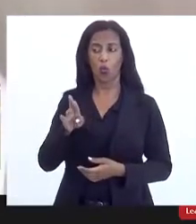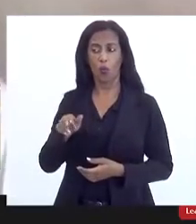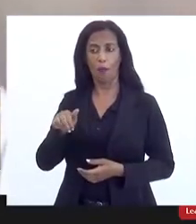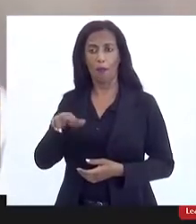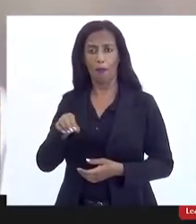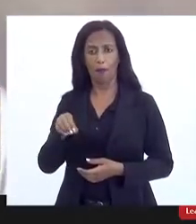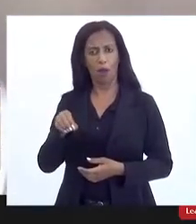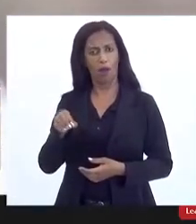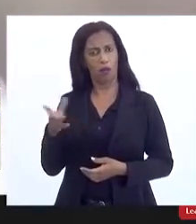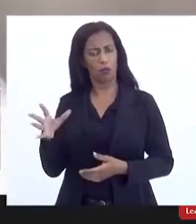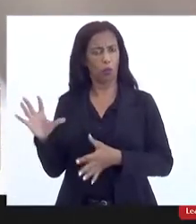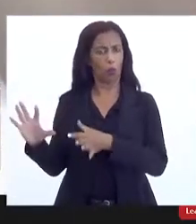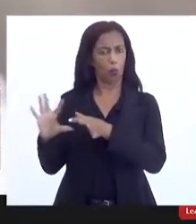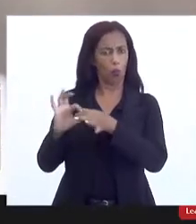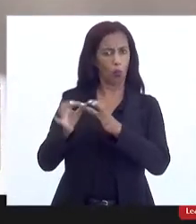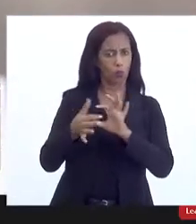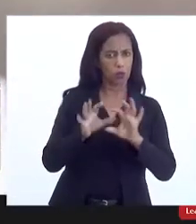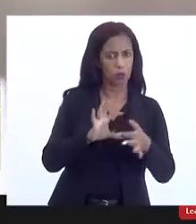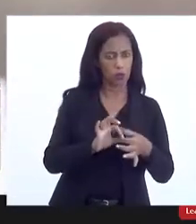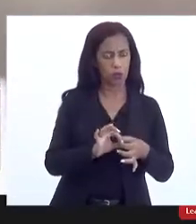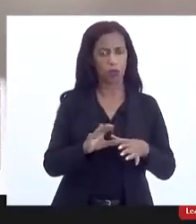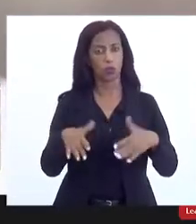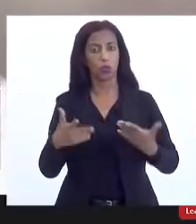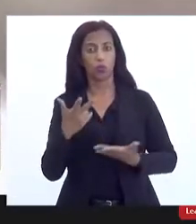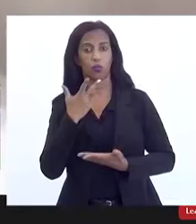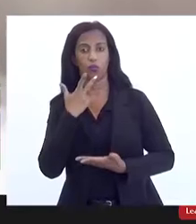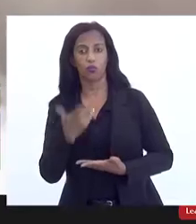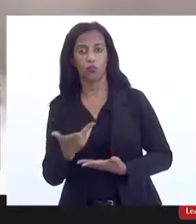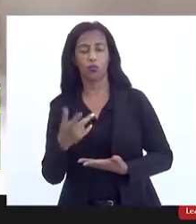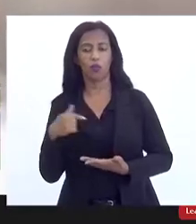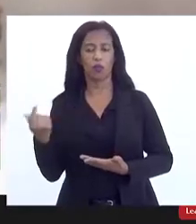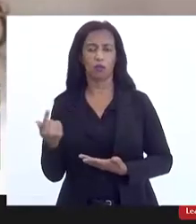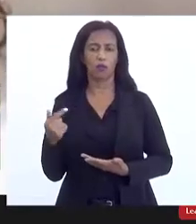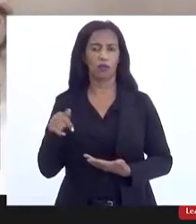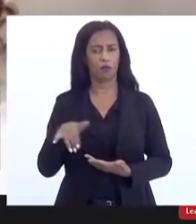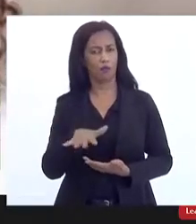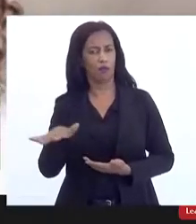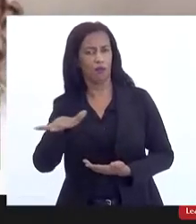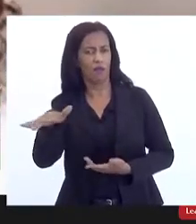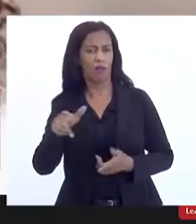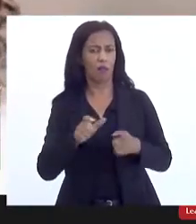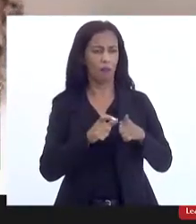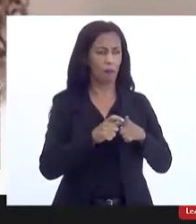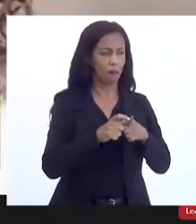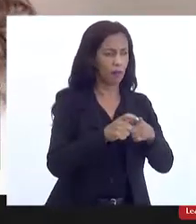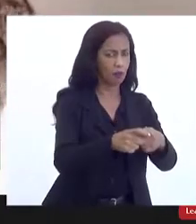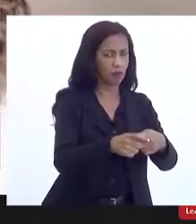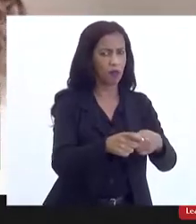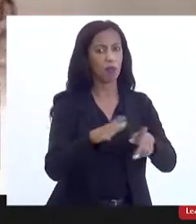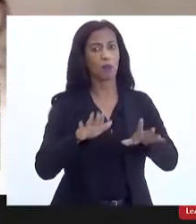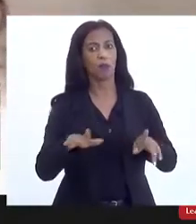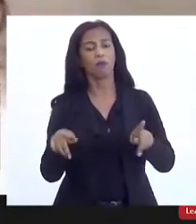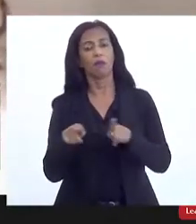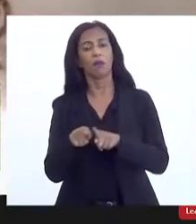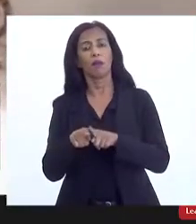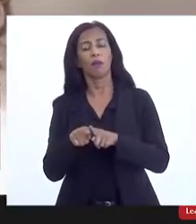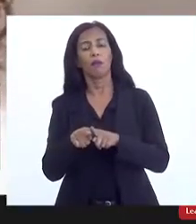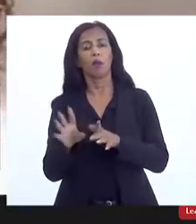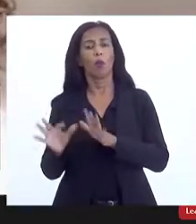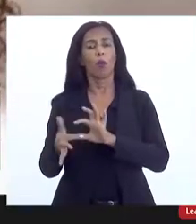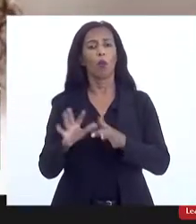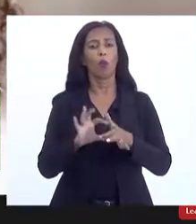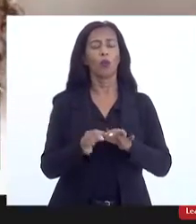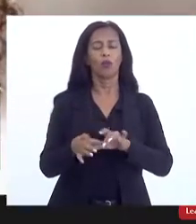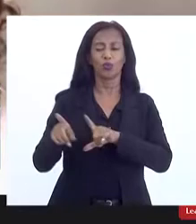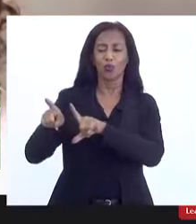quando falamos desse contexto, falamos das nossas favelas, das nossas periferias, mas também em contexto rural, nos